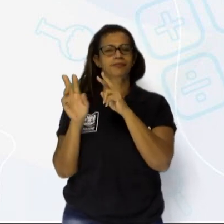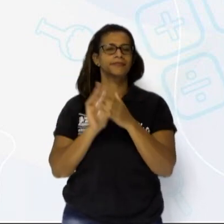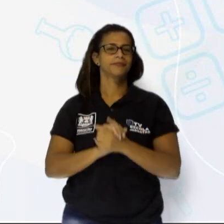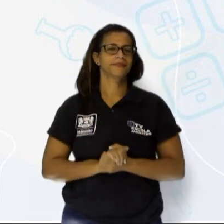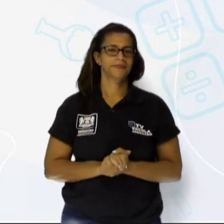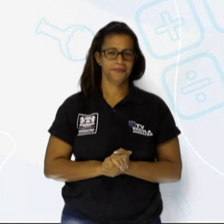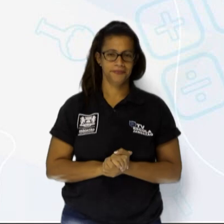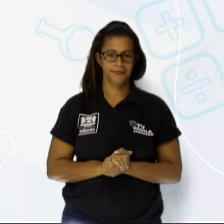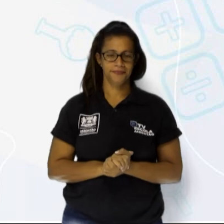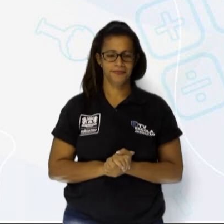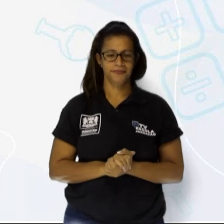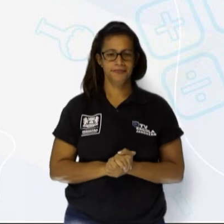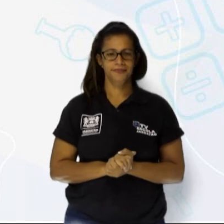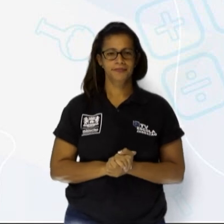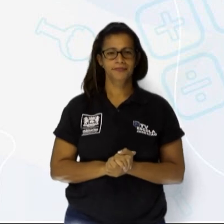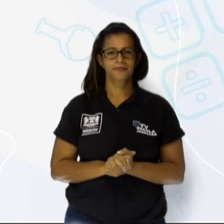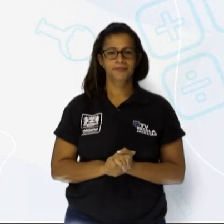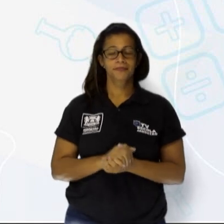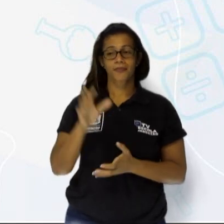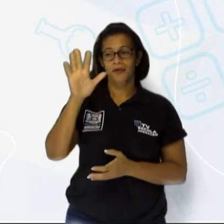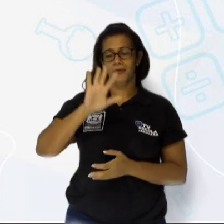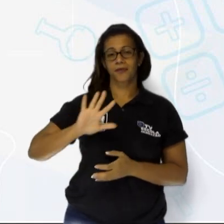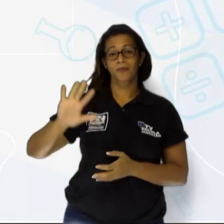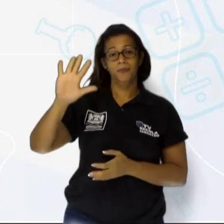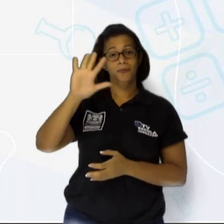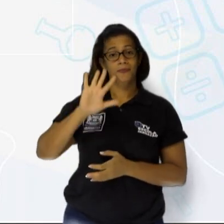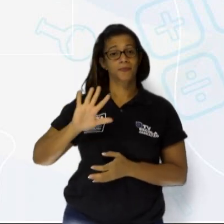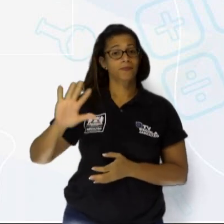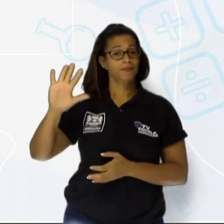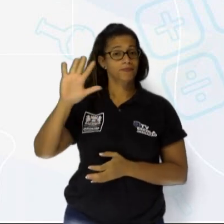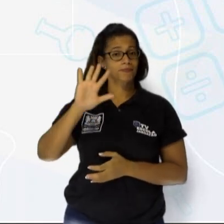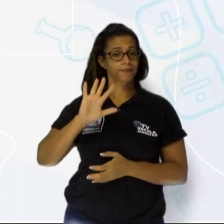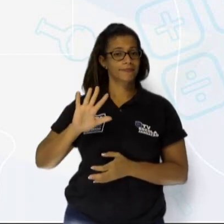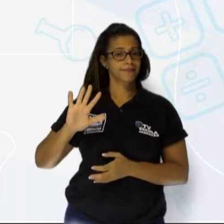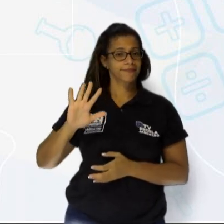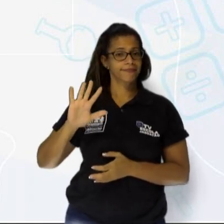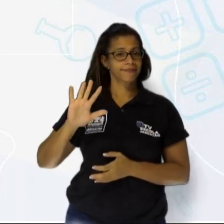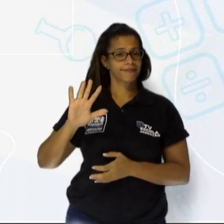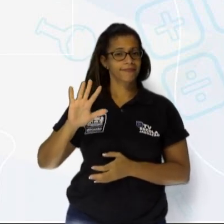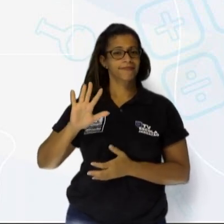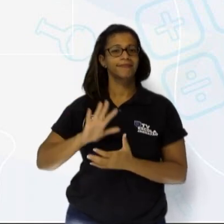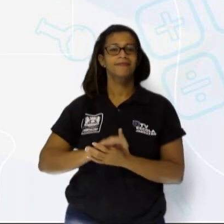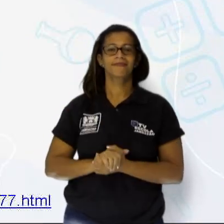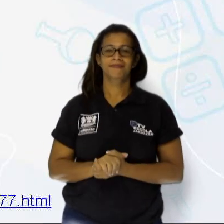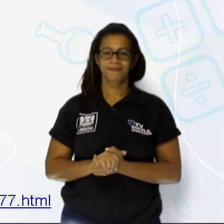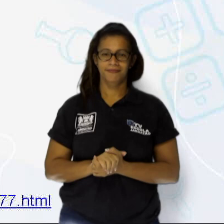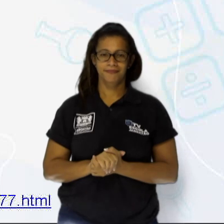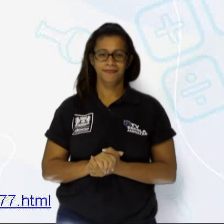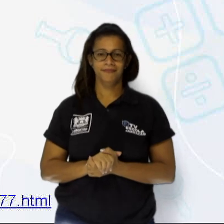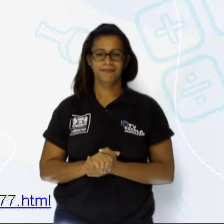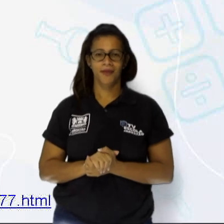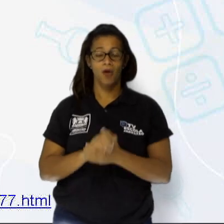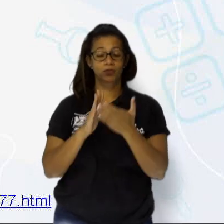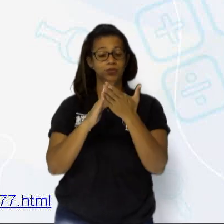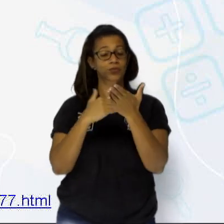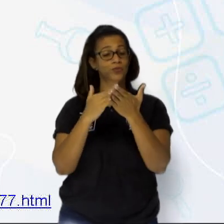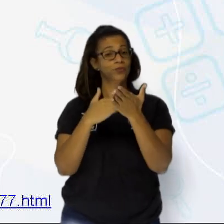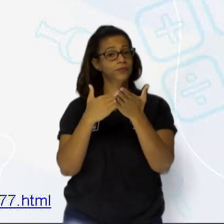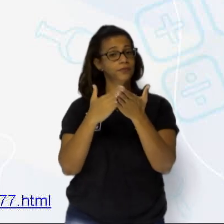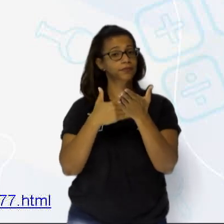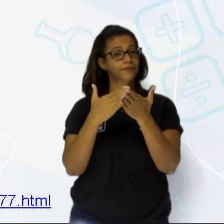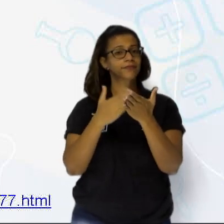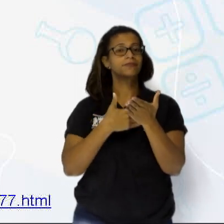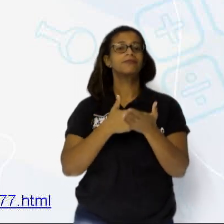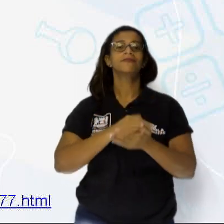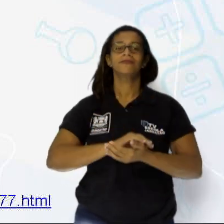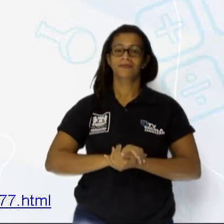E a próxima imagem é... A capa do nosso livro! Olha que livro